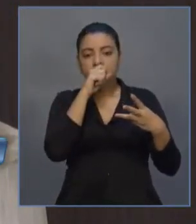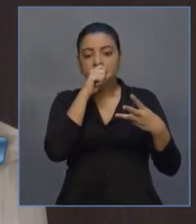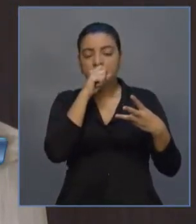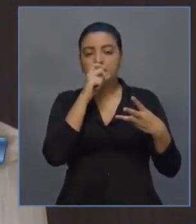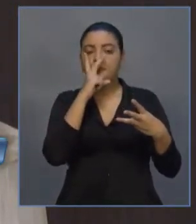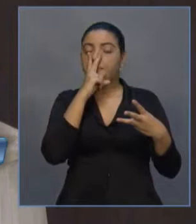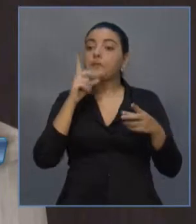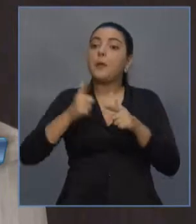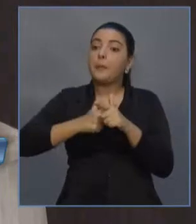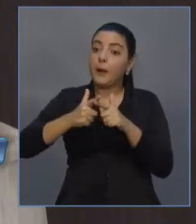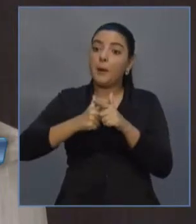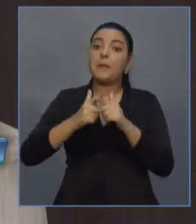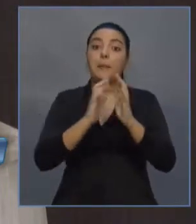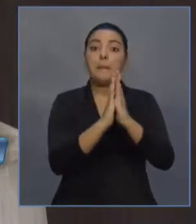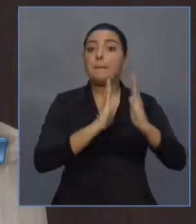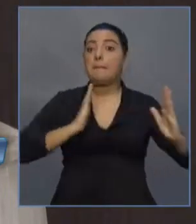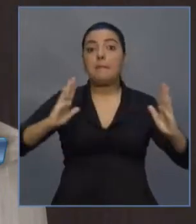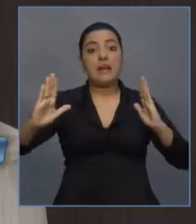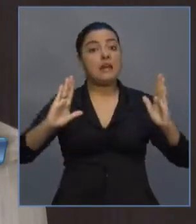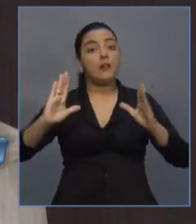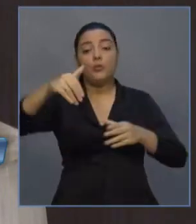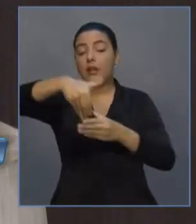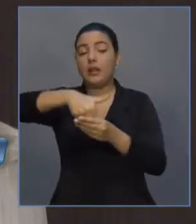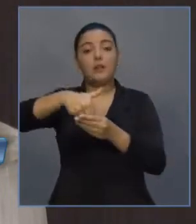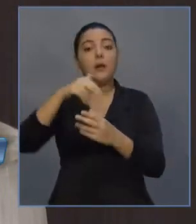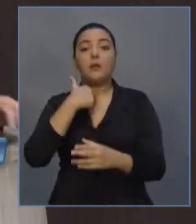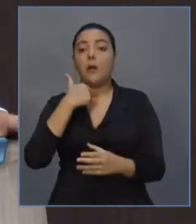eleitoral. Eu queria dizer aqui.